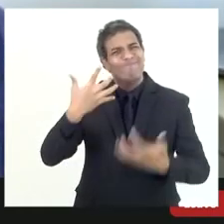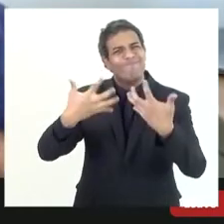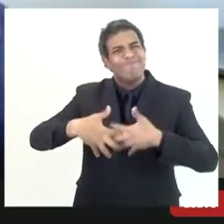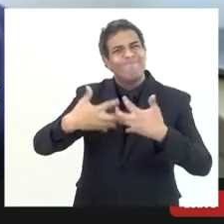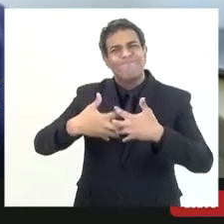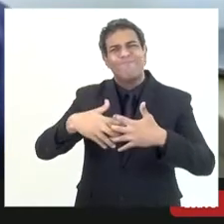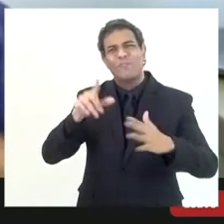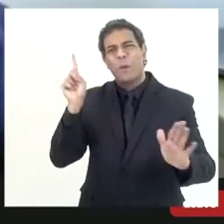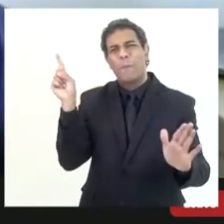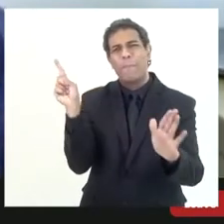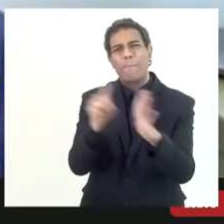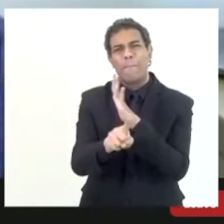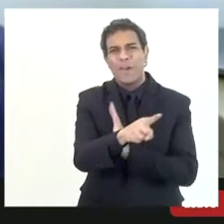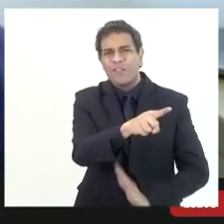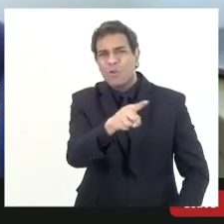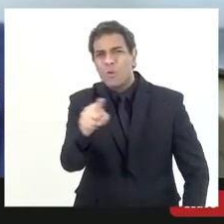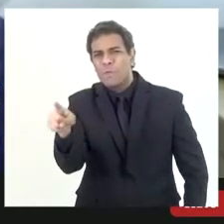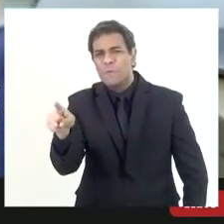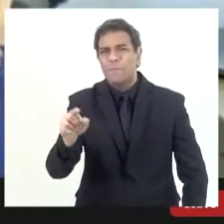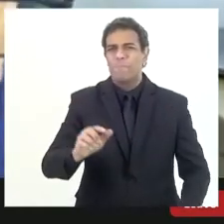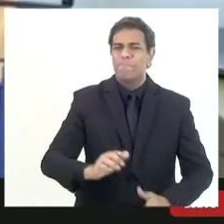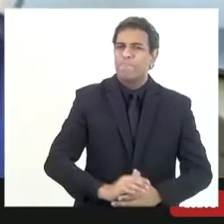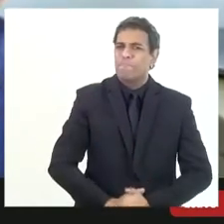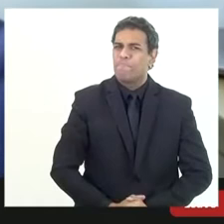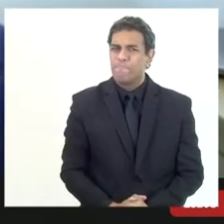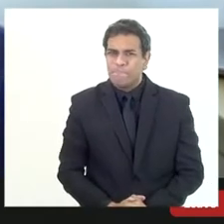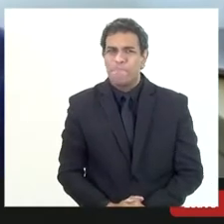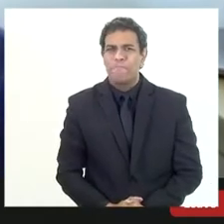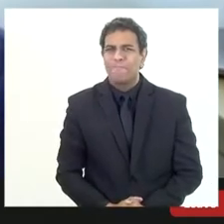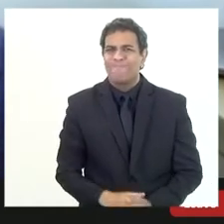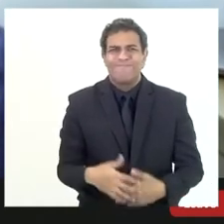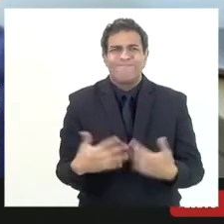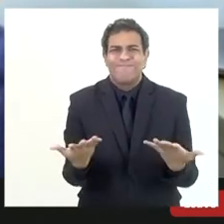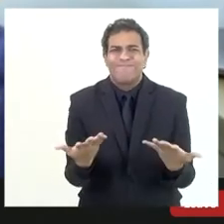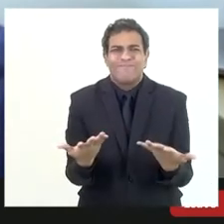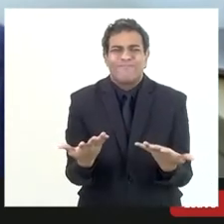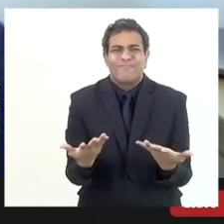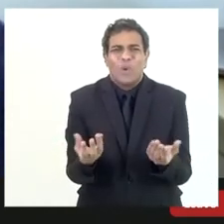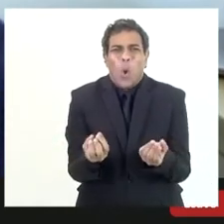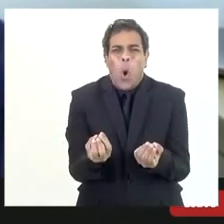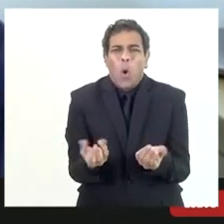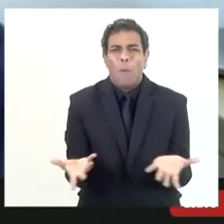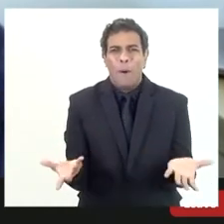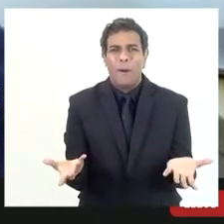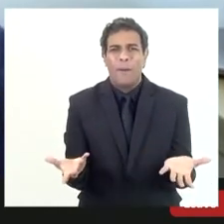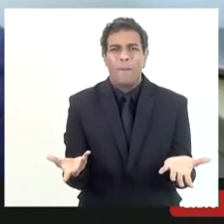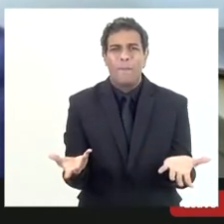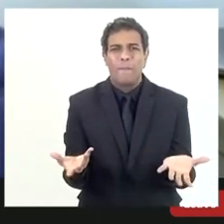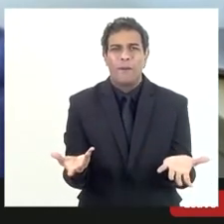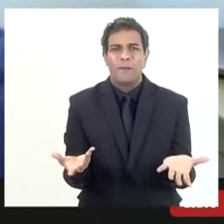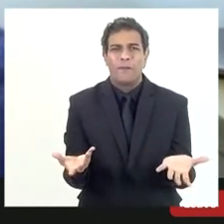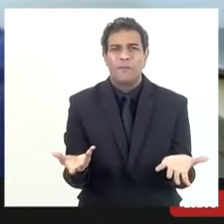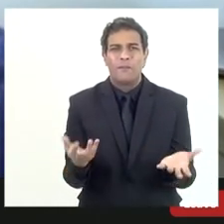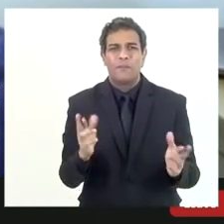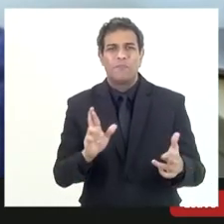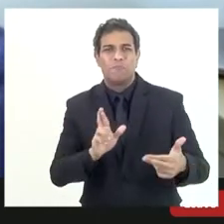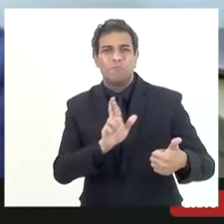a primeira questão desse debate por que a procuradoria